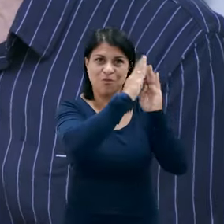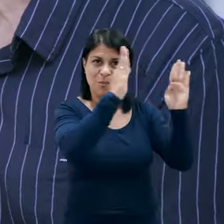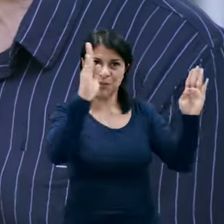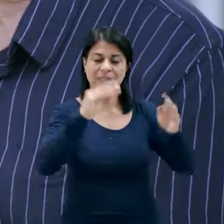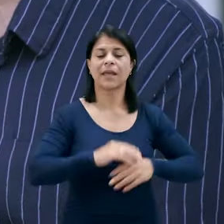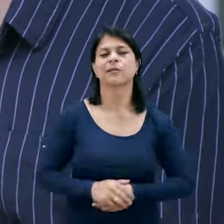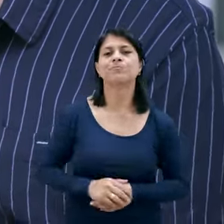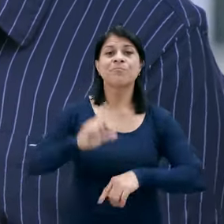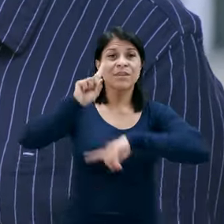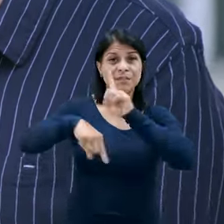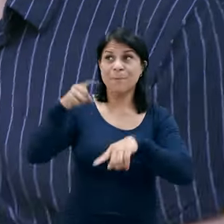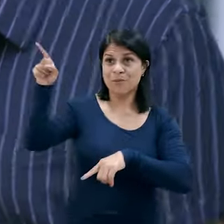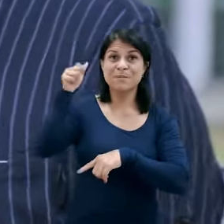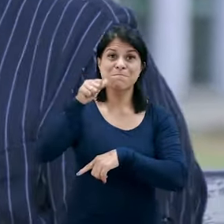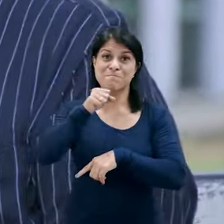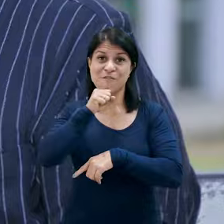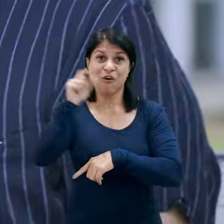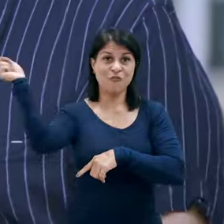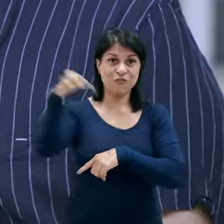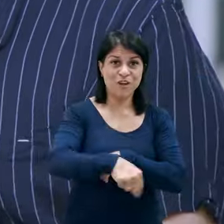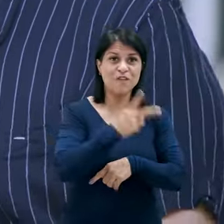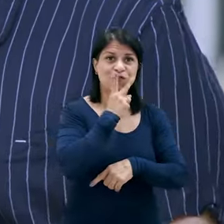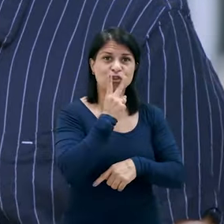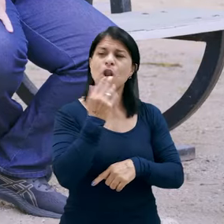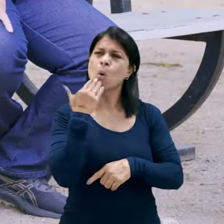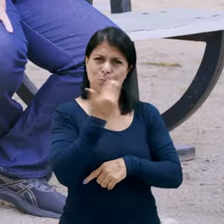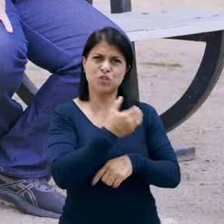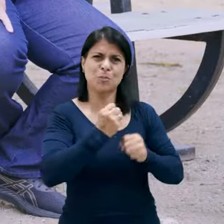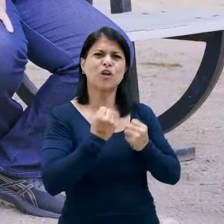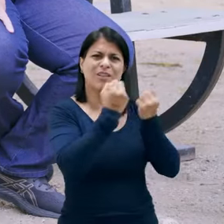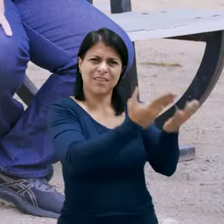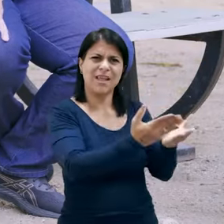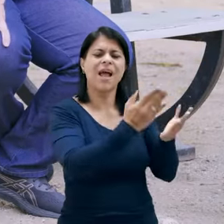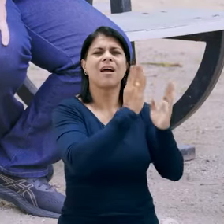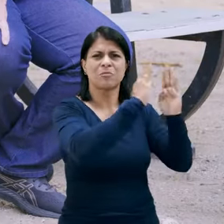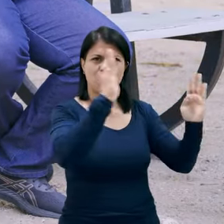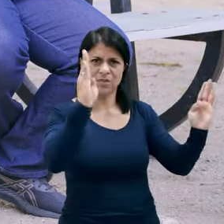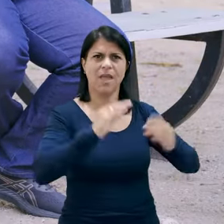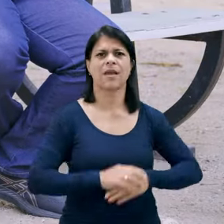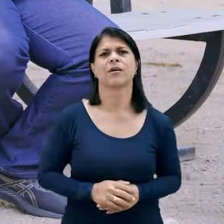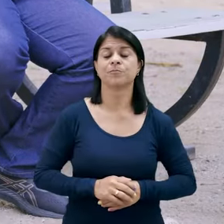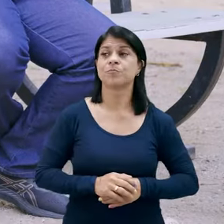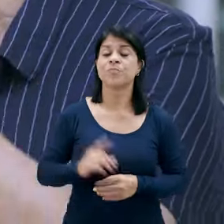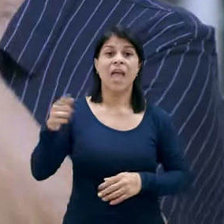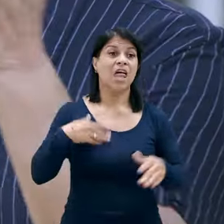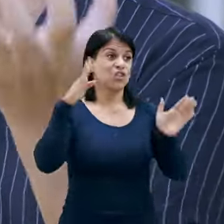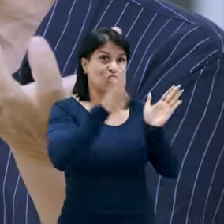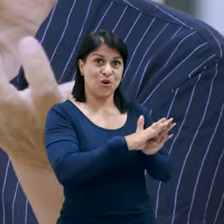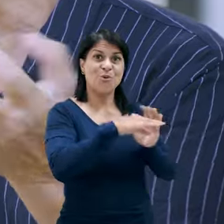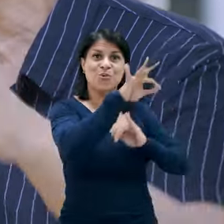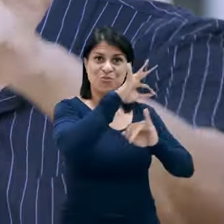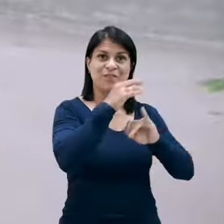minha avó veio à Vitória, pedi a ela que entregasse o livro. Quando ela chegou ali na portaria, ela falou o meu nome. Por